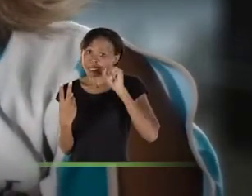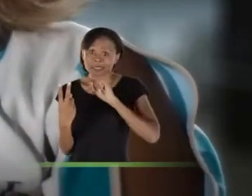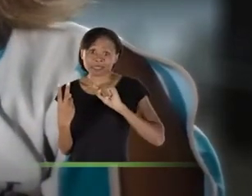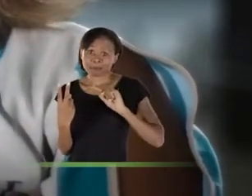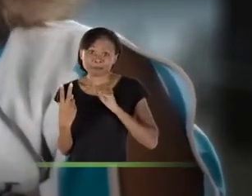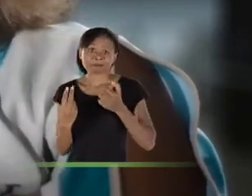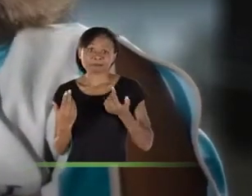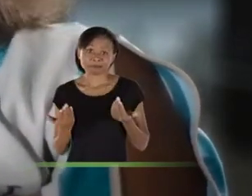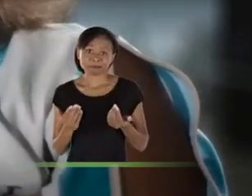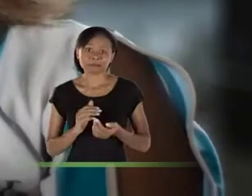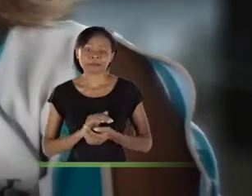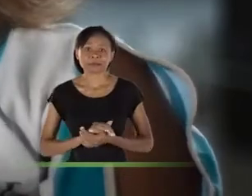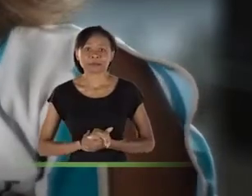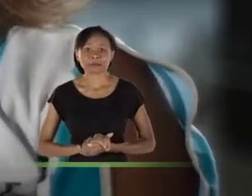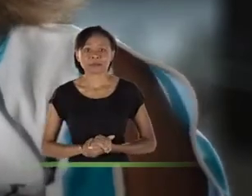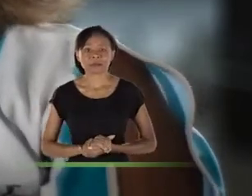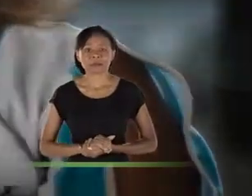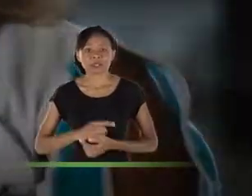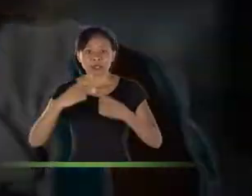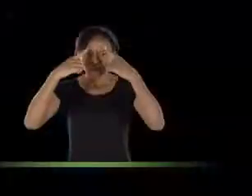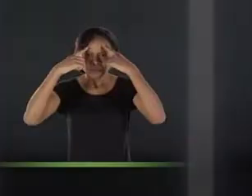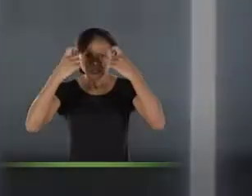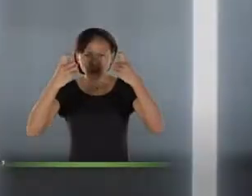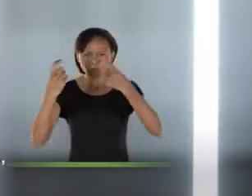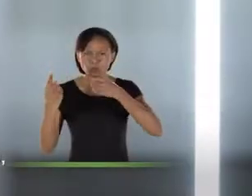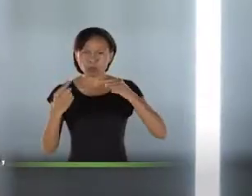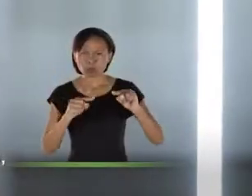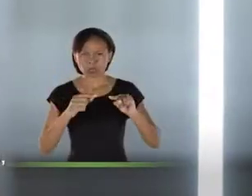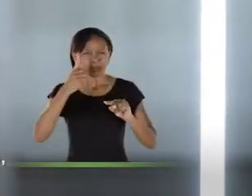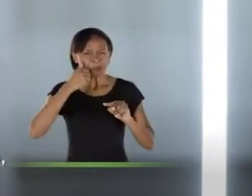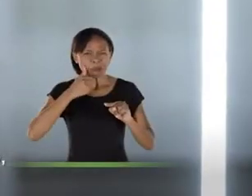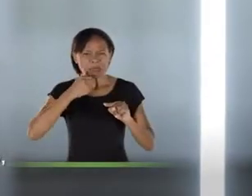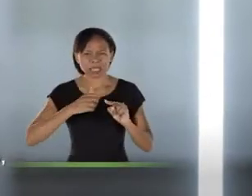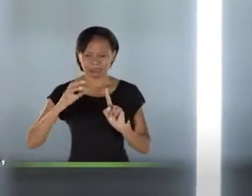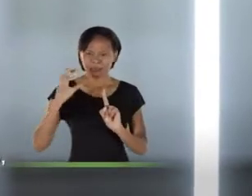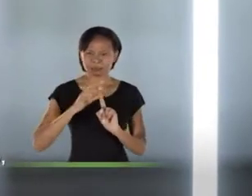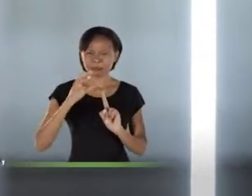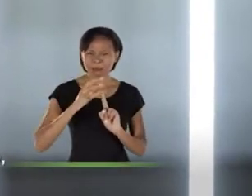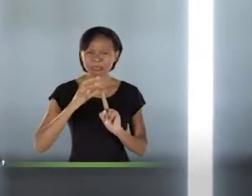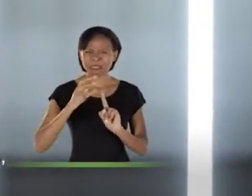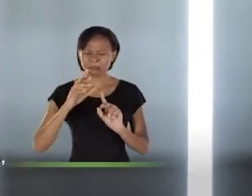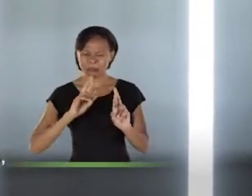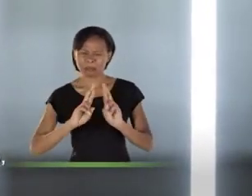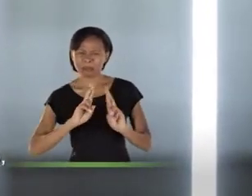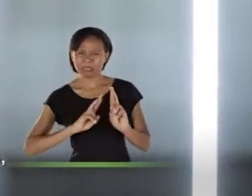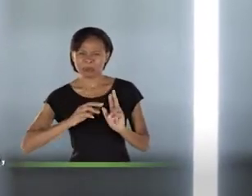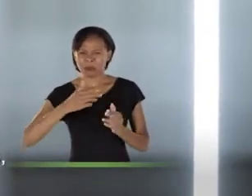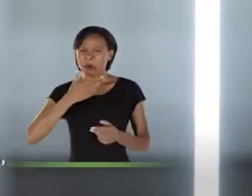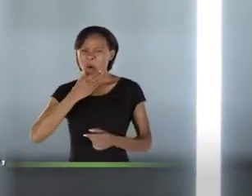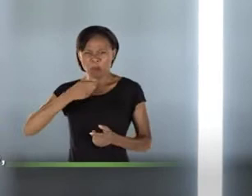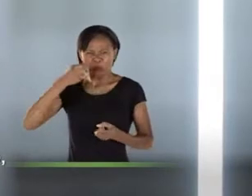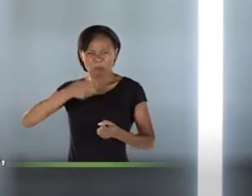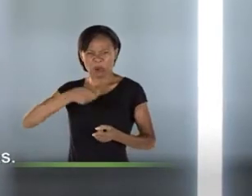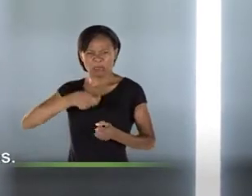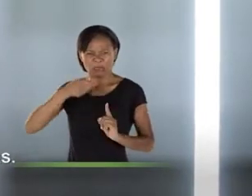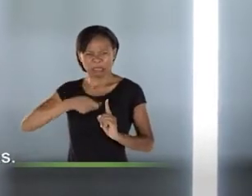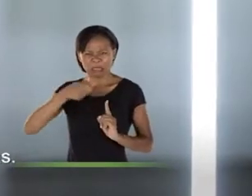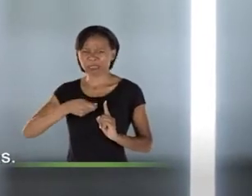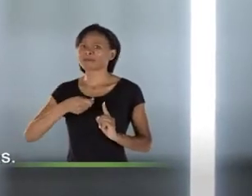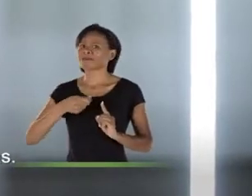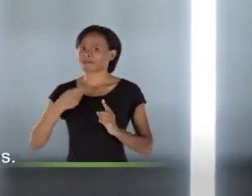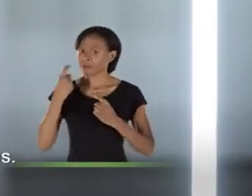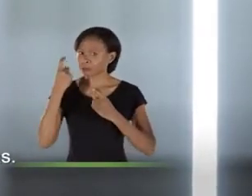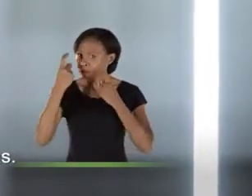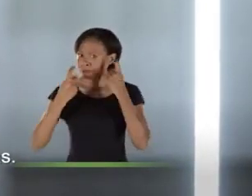né? Então, assim, aí eu pensei muito nelas. A violência contra a mulher, as relações abusivas, o machismo, todas são